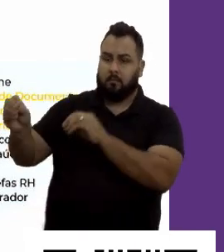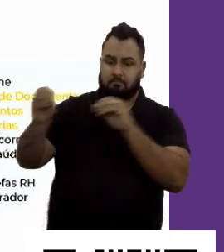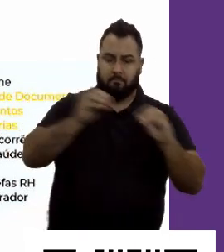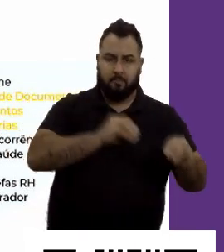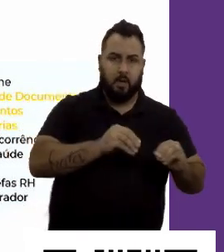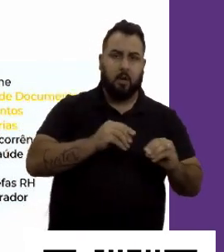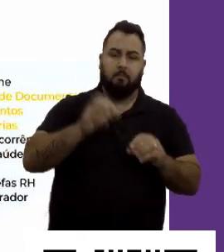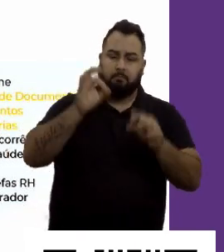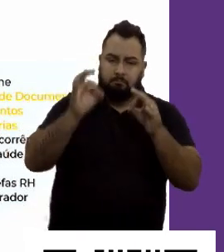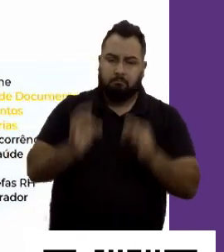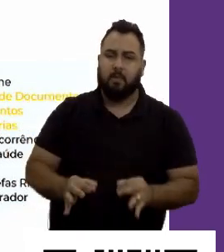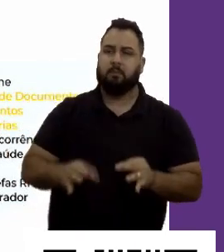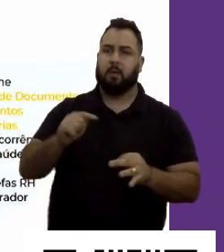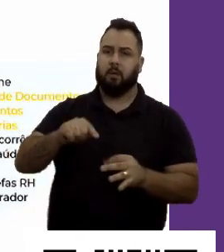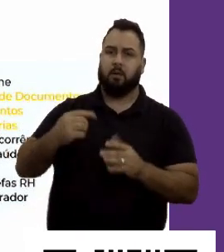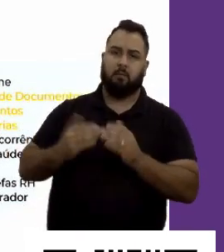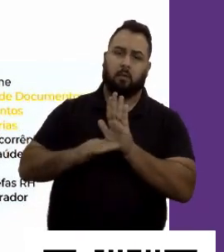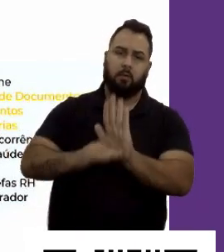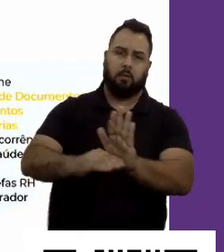para aquele colaborador.